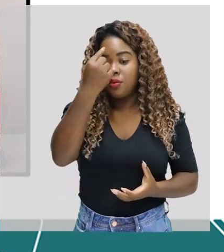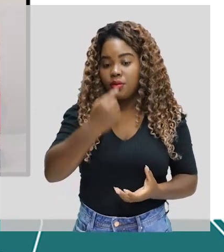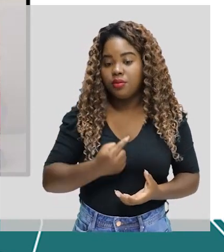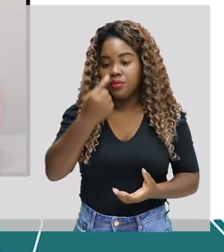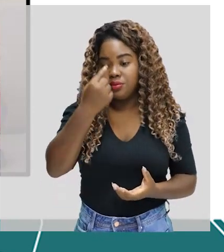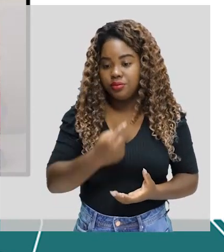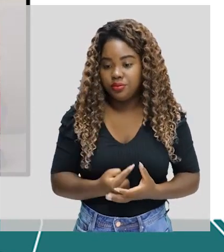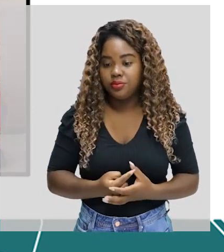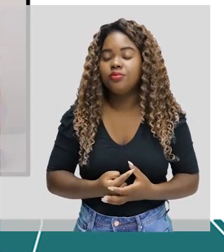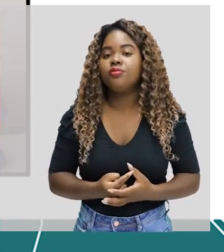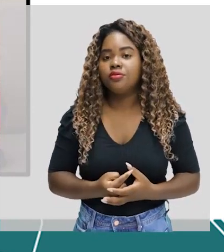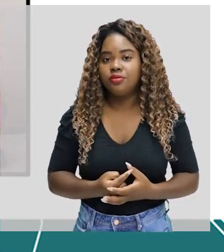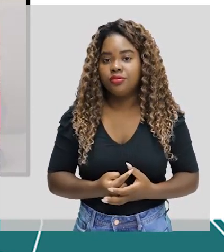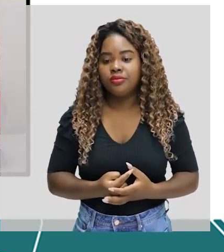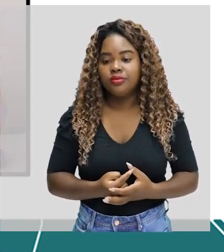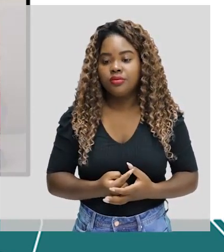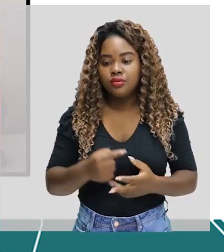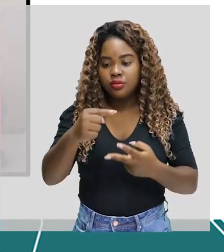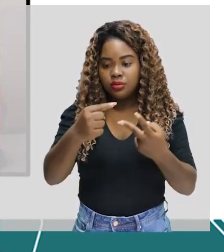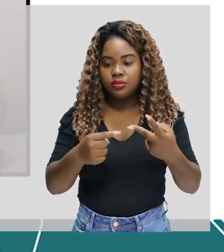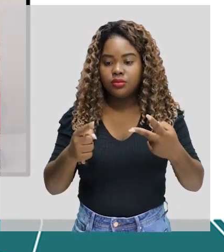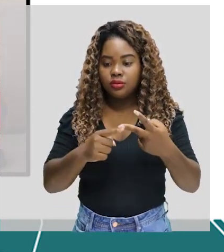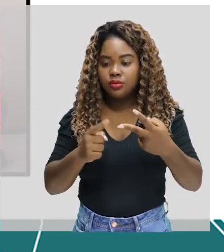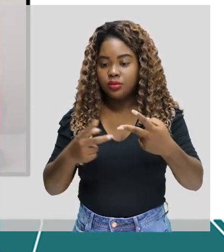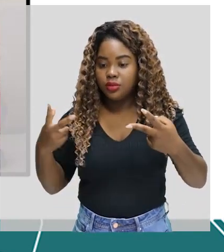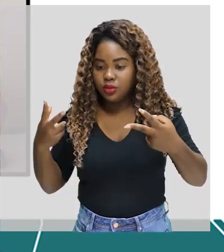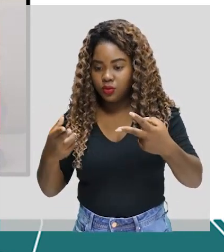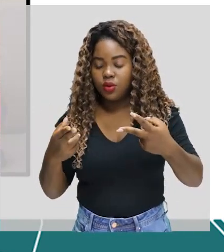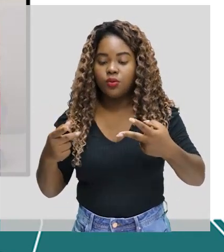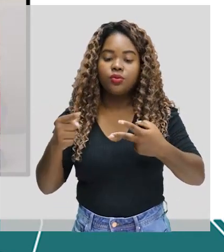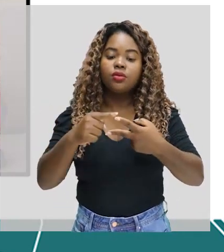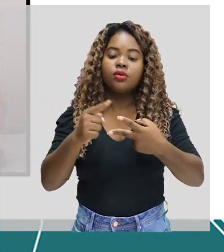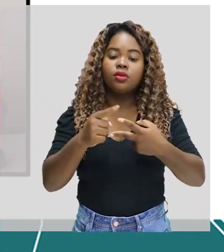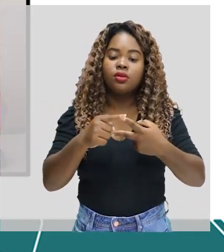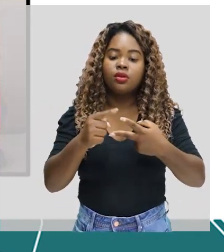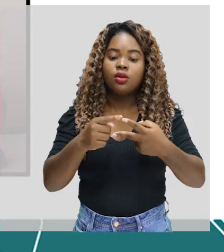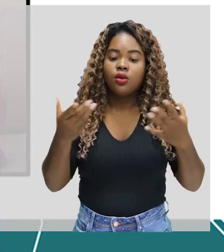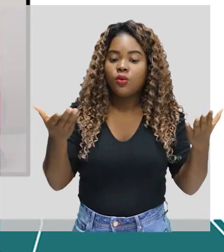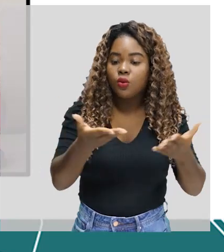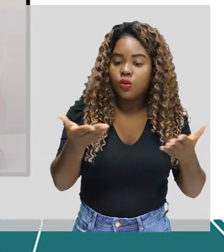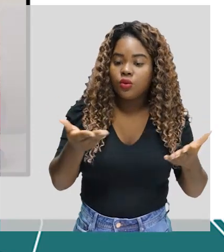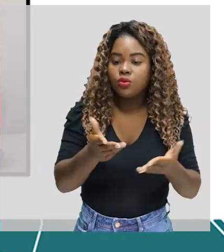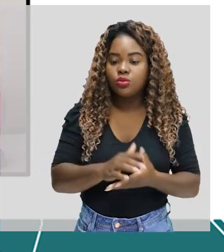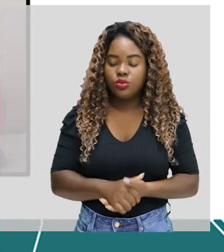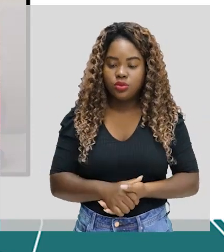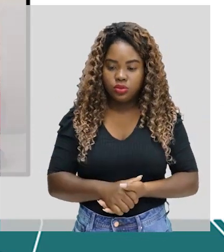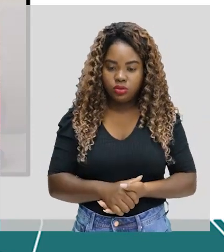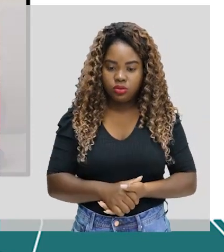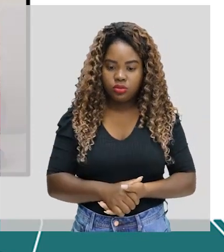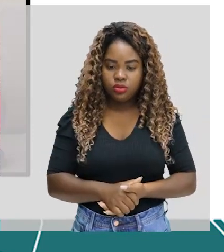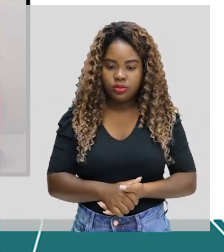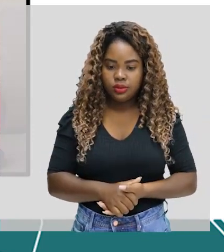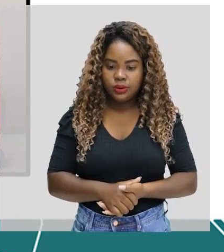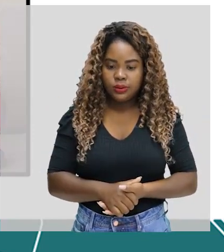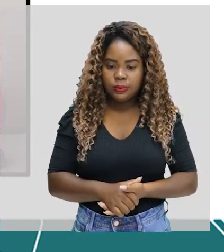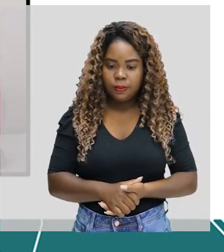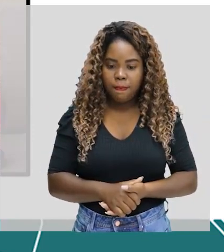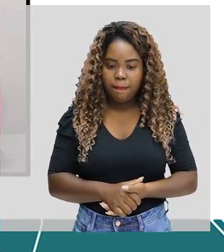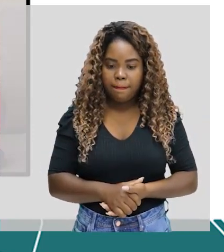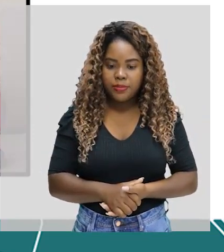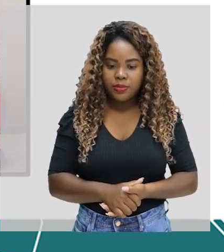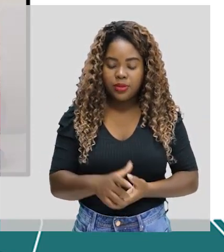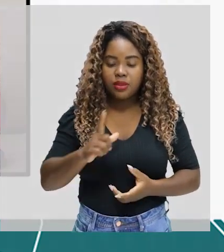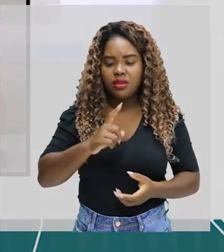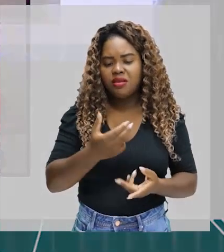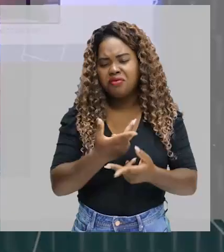slide anterior que eu trouxe para vocês. O rapazinho jogando. E na atualidade, por conta dessa... Existem